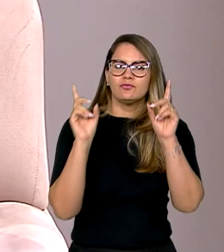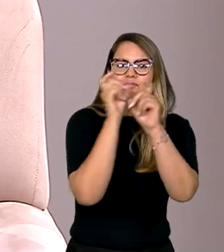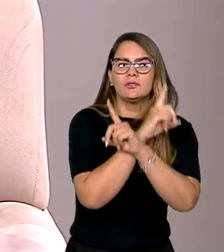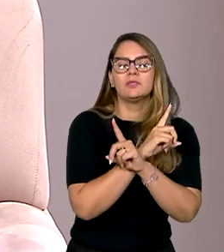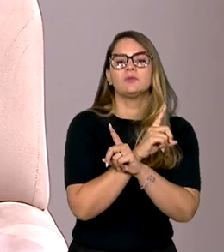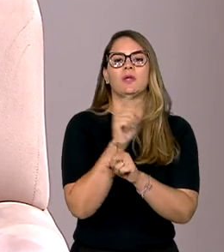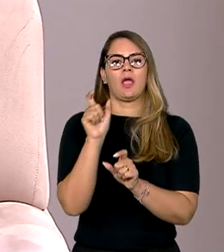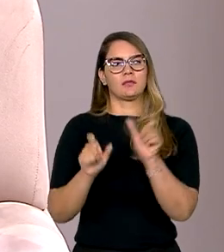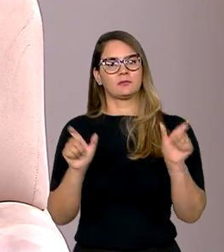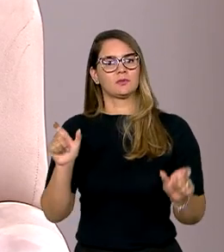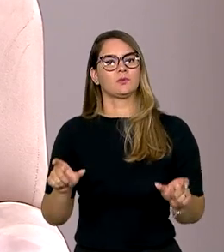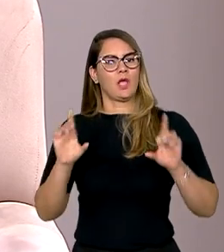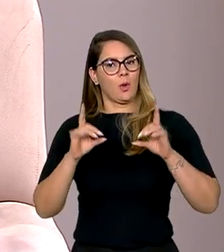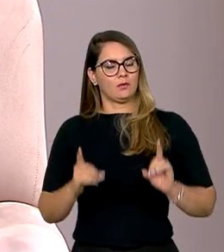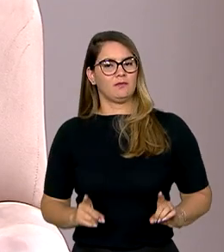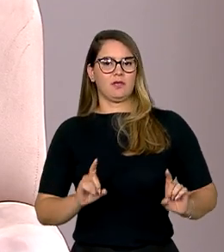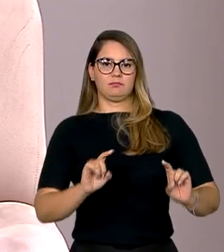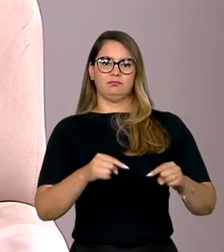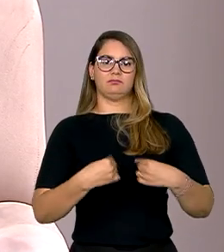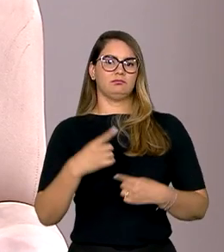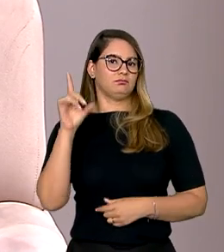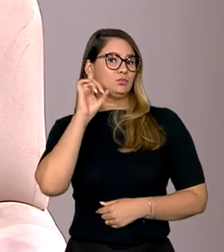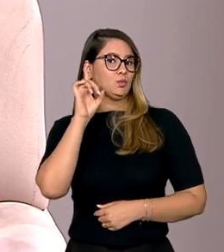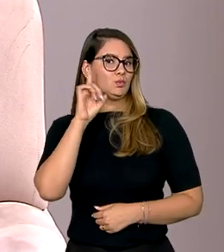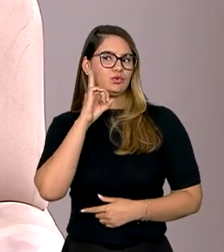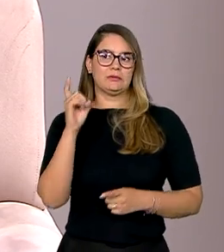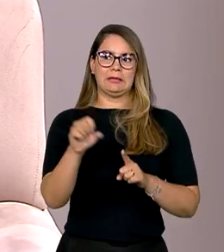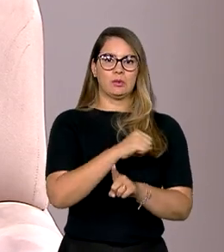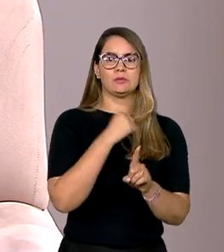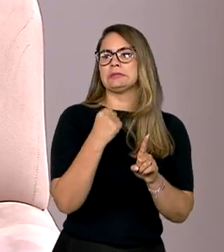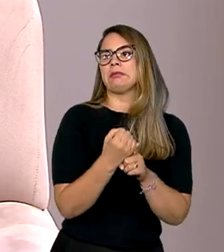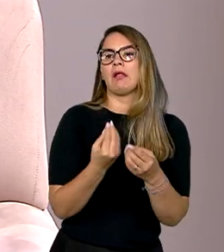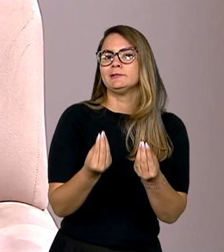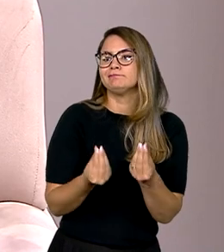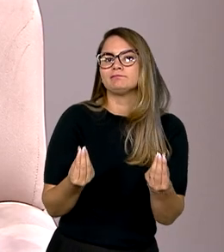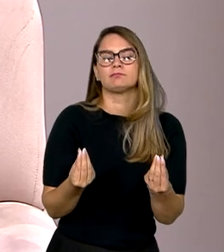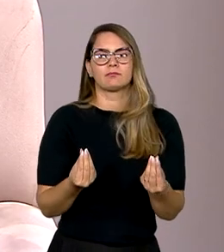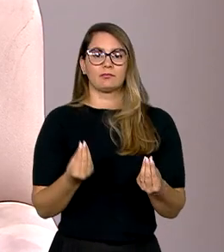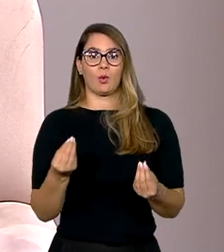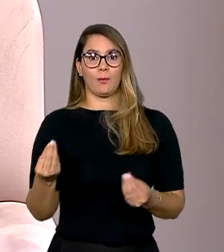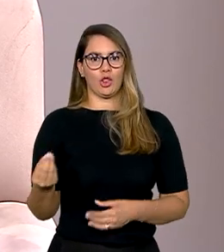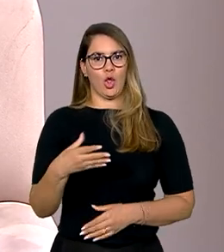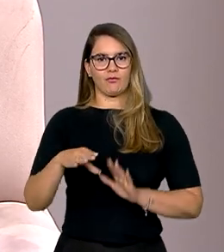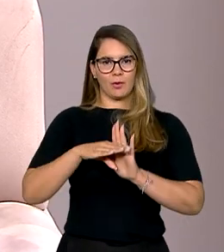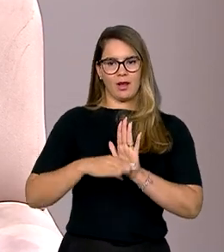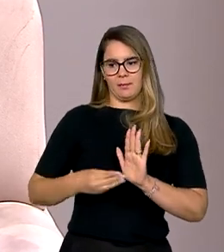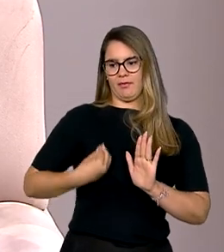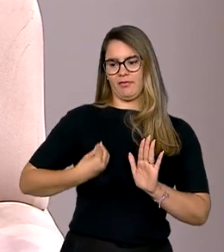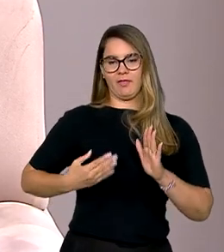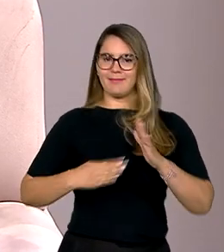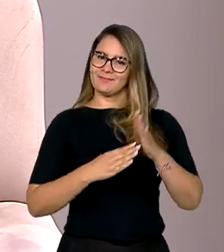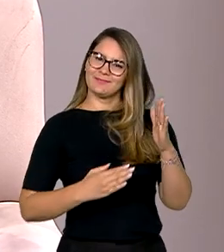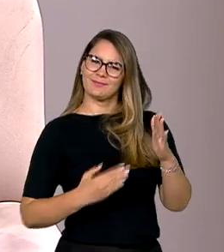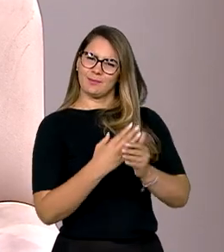que as pessoas com deficiência se enfrentam no dia a dia, em sociedade, e como esse novo Viver Sem Limite pode